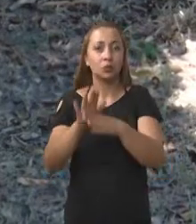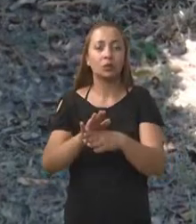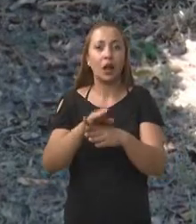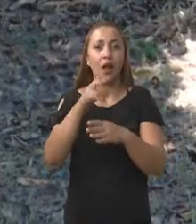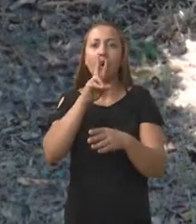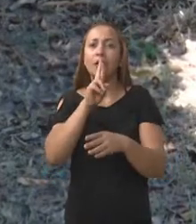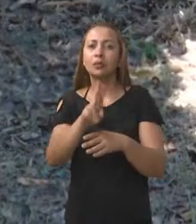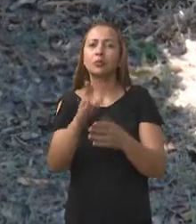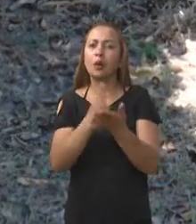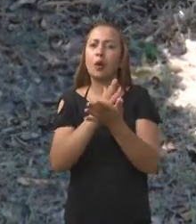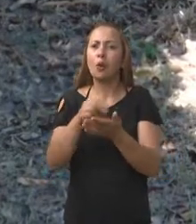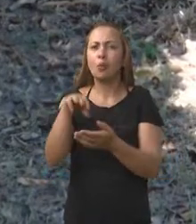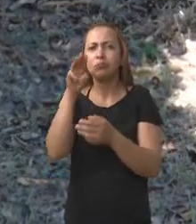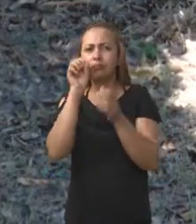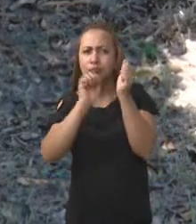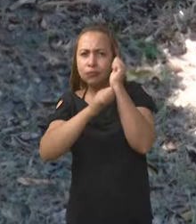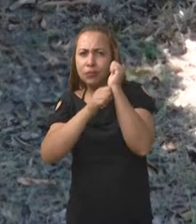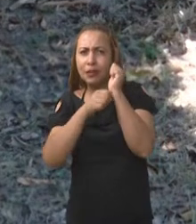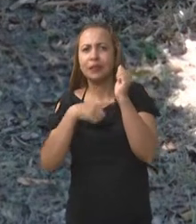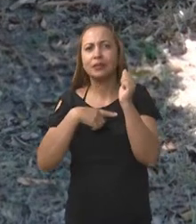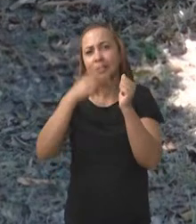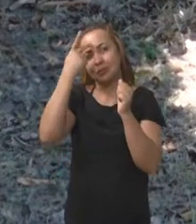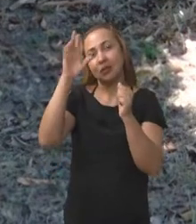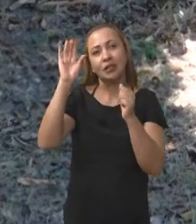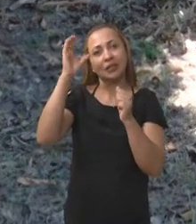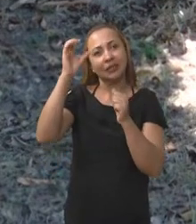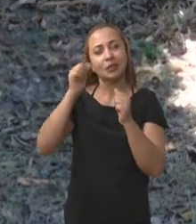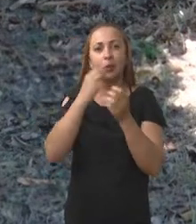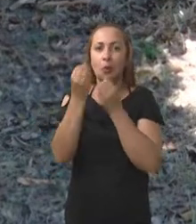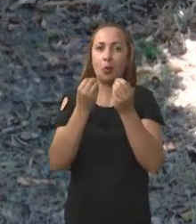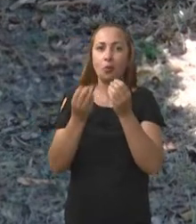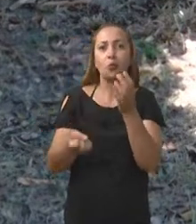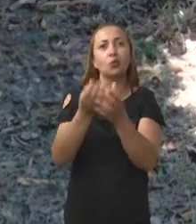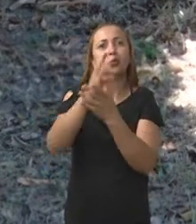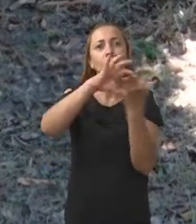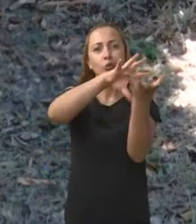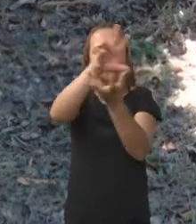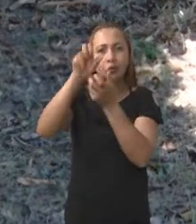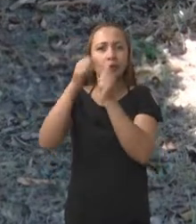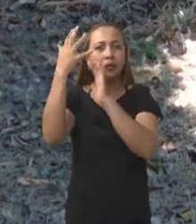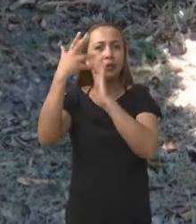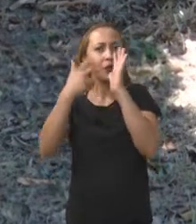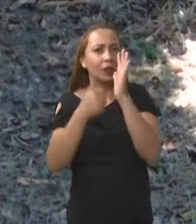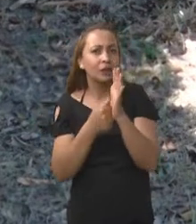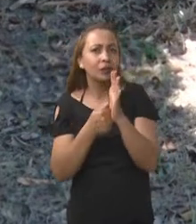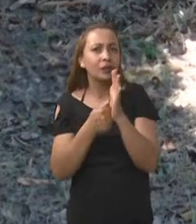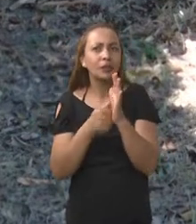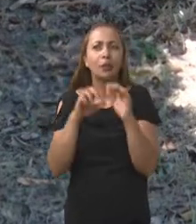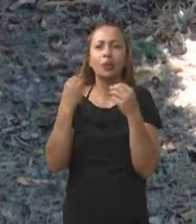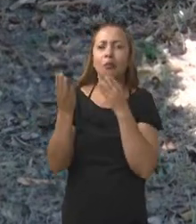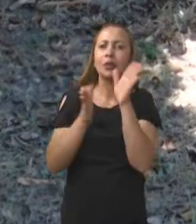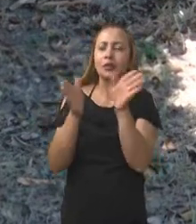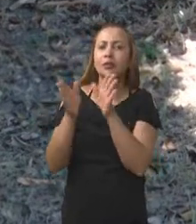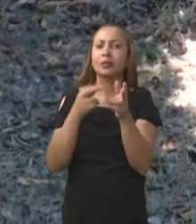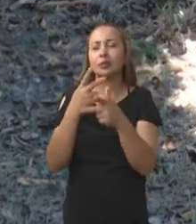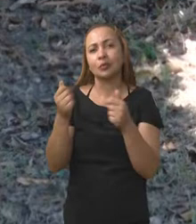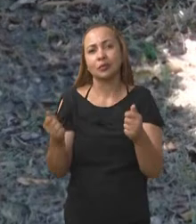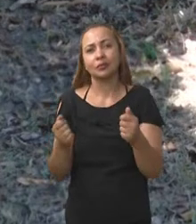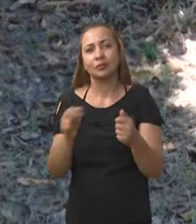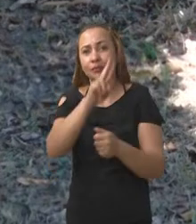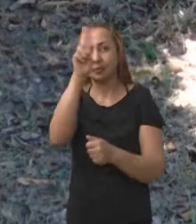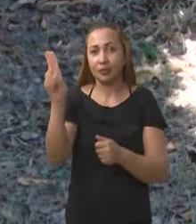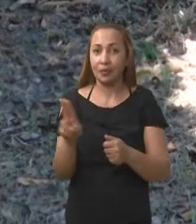alguns mistérios que até hoje existem para a ciência, como a formação dos planetas, suas características, entre tantas outras coisas.